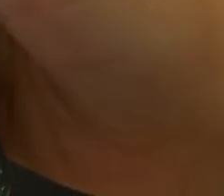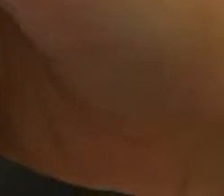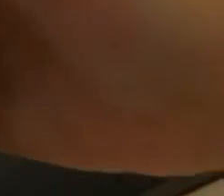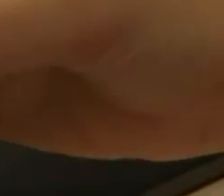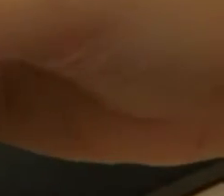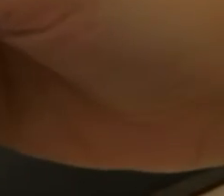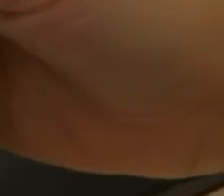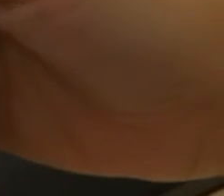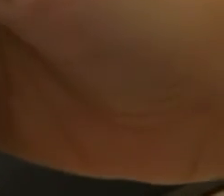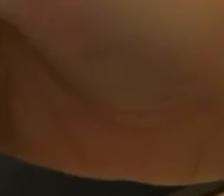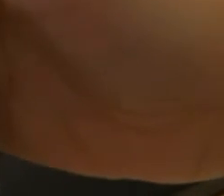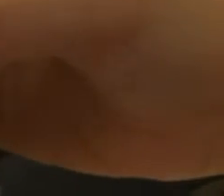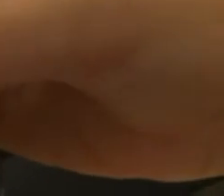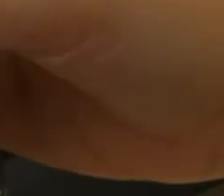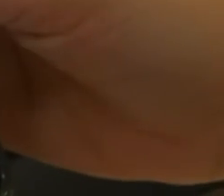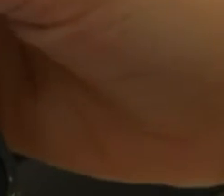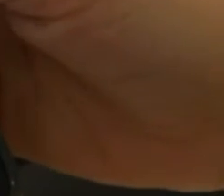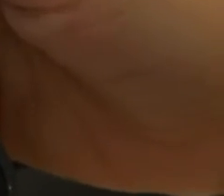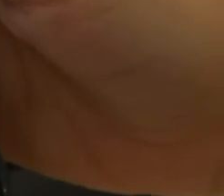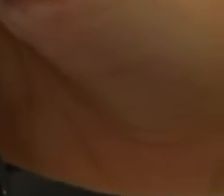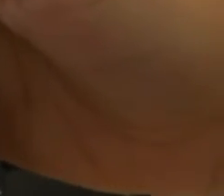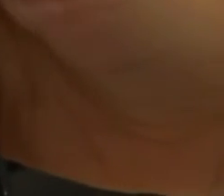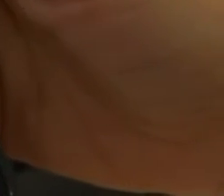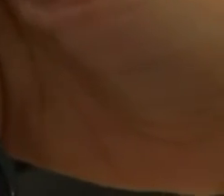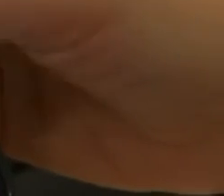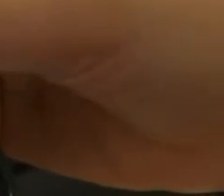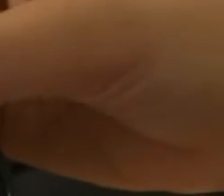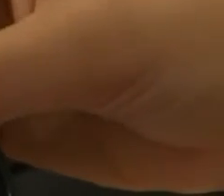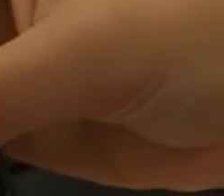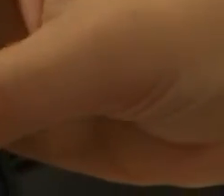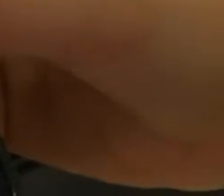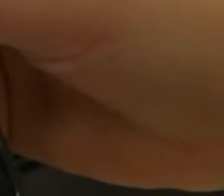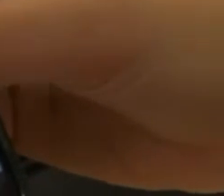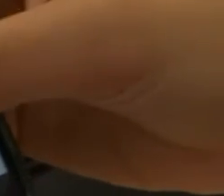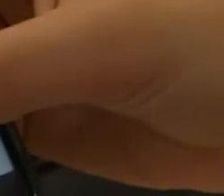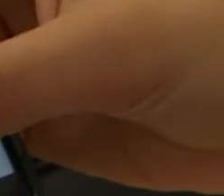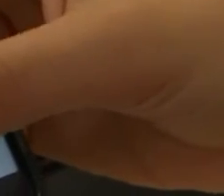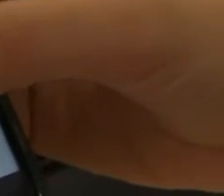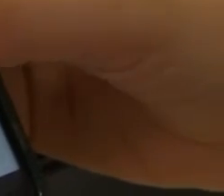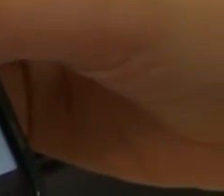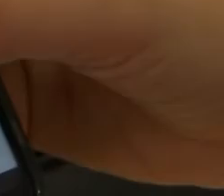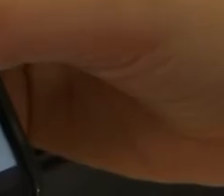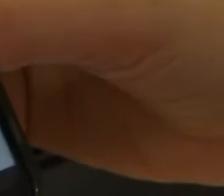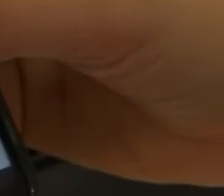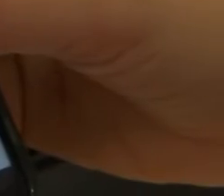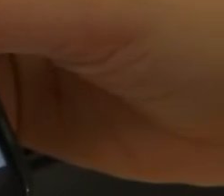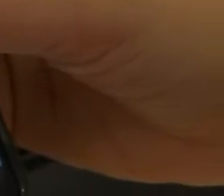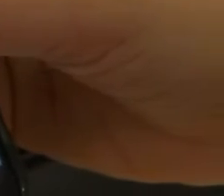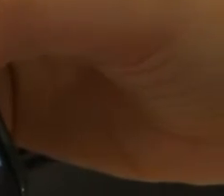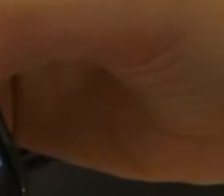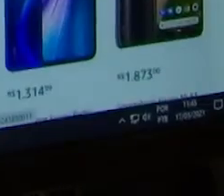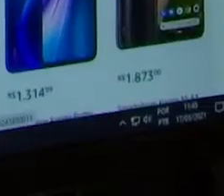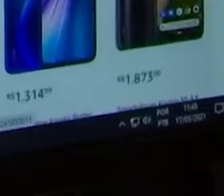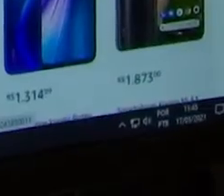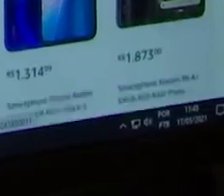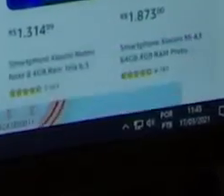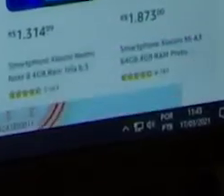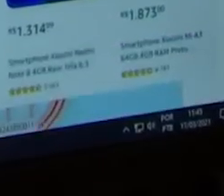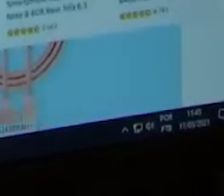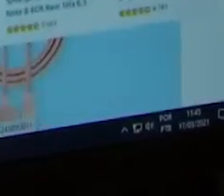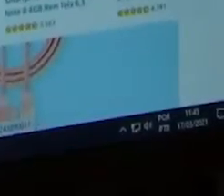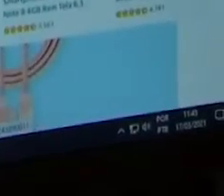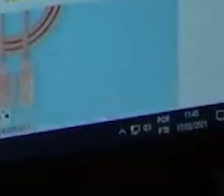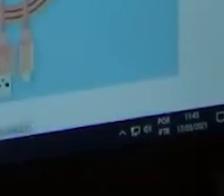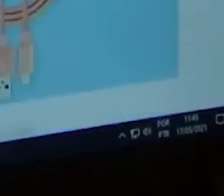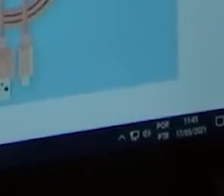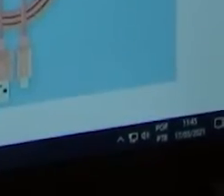As ofertas estão a um clique de distância, seja pelo computador ou pelo smartphone. A expansão do comércio eletrônico,